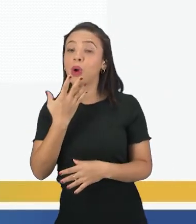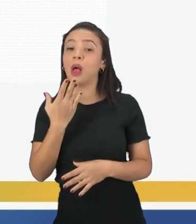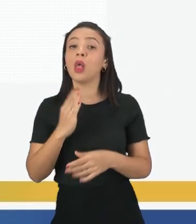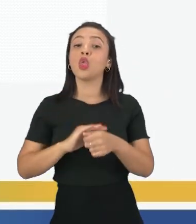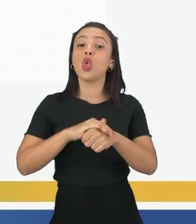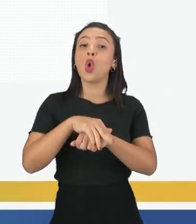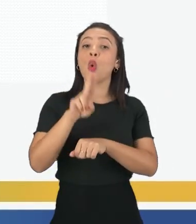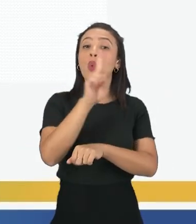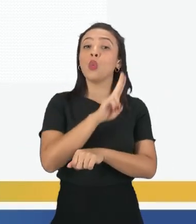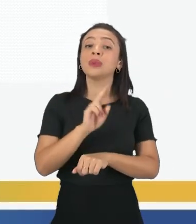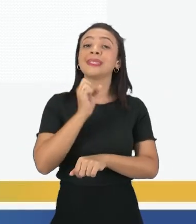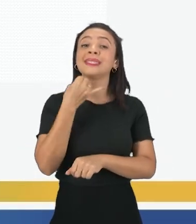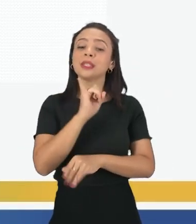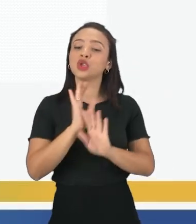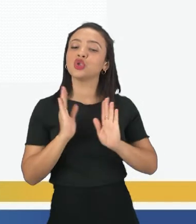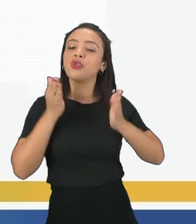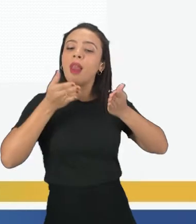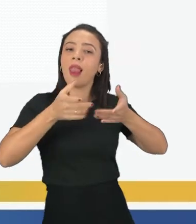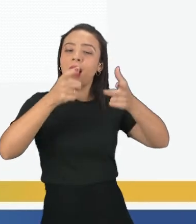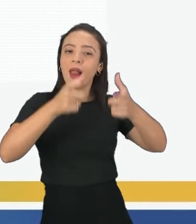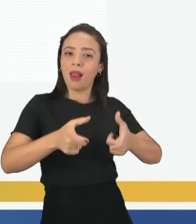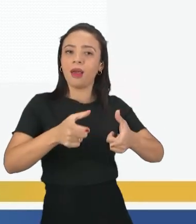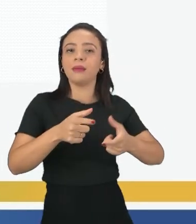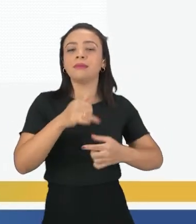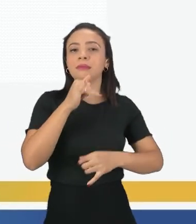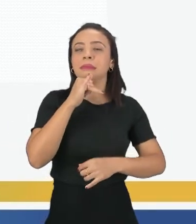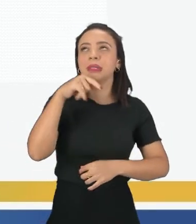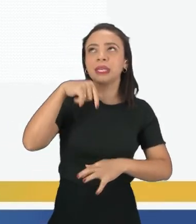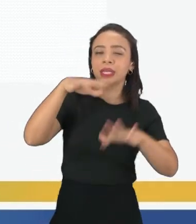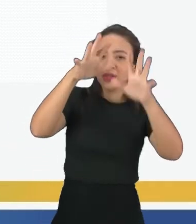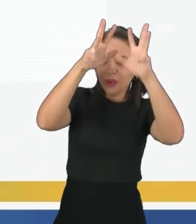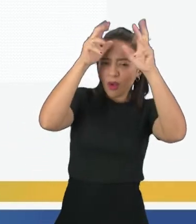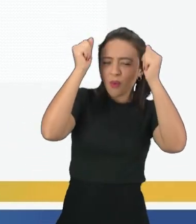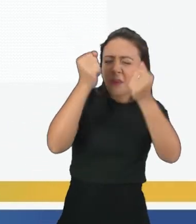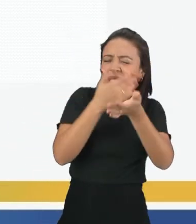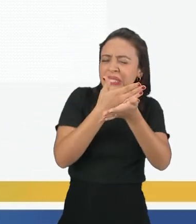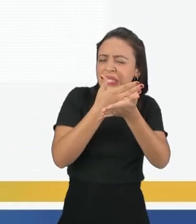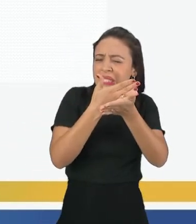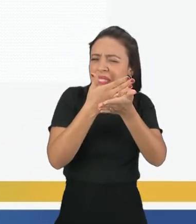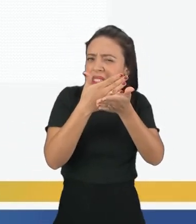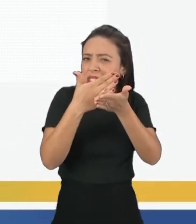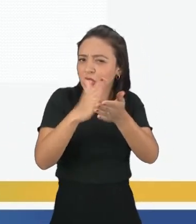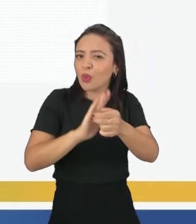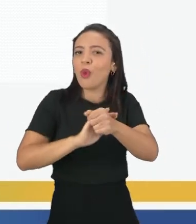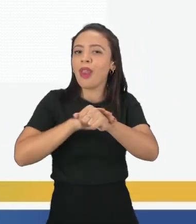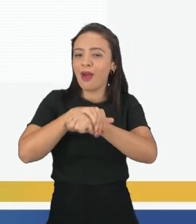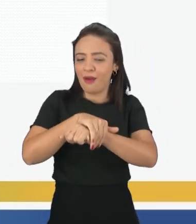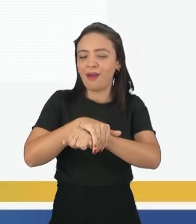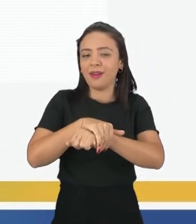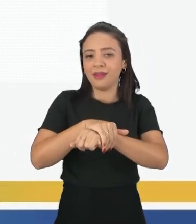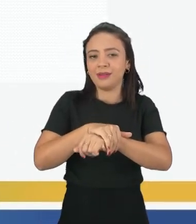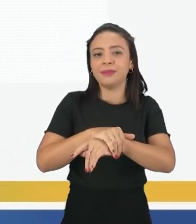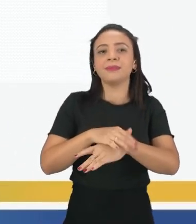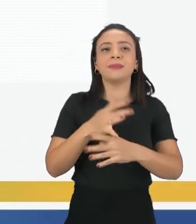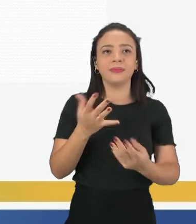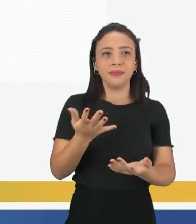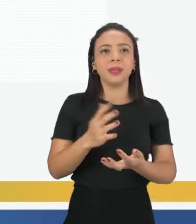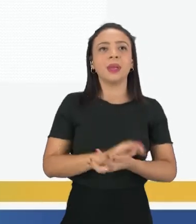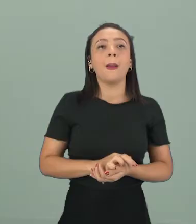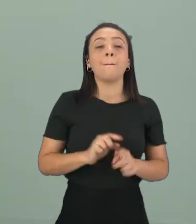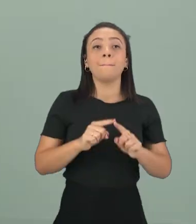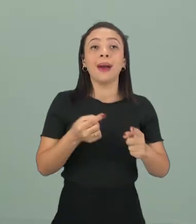na chegada. Quando é, nós costumamos dizer aqui no Acre, é a boquinha da noite, né? Quando está cedo da noite, a gente dá um good evening.